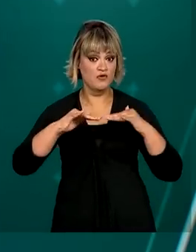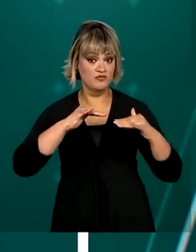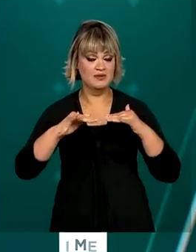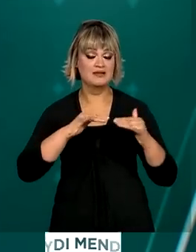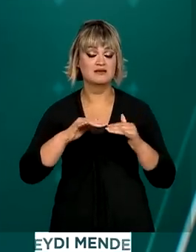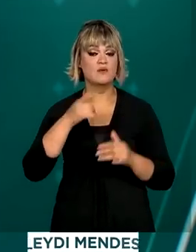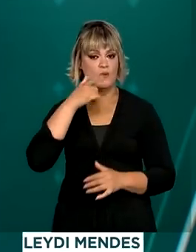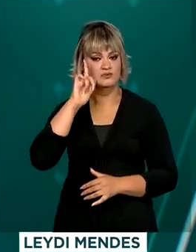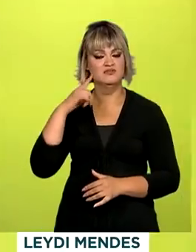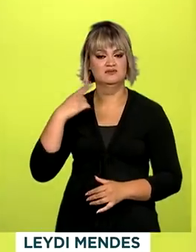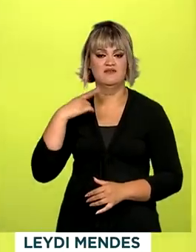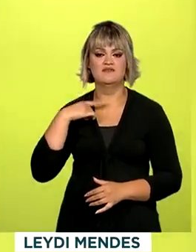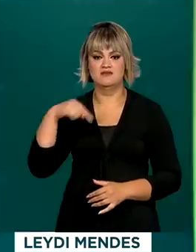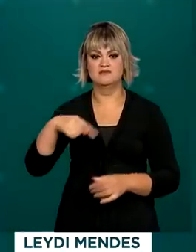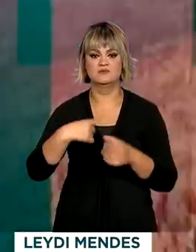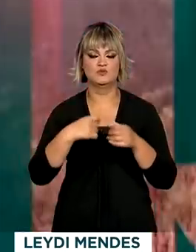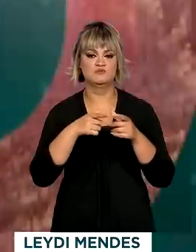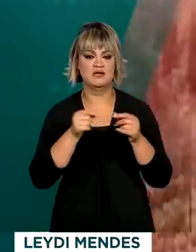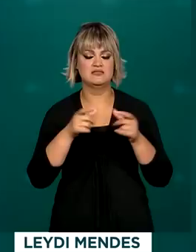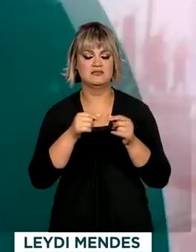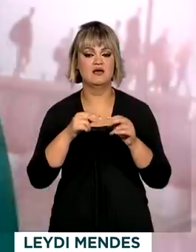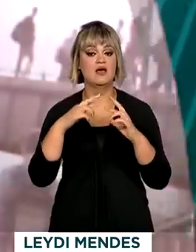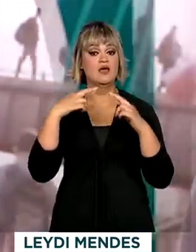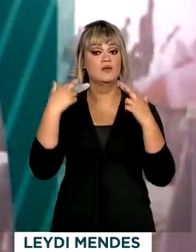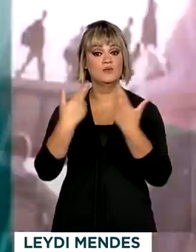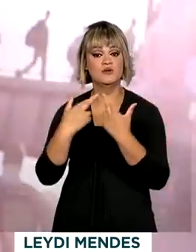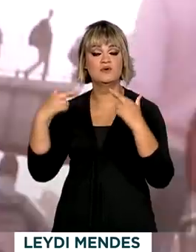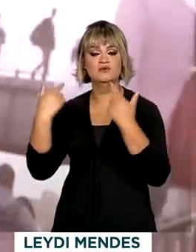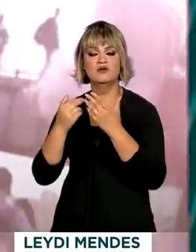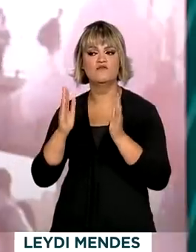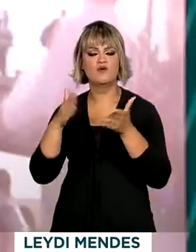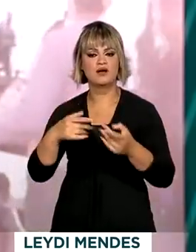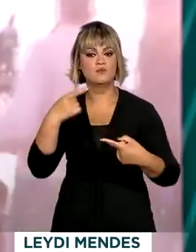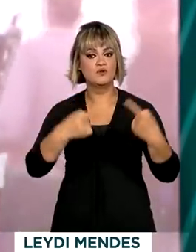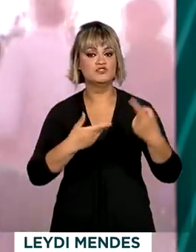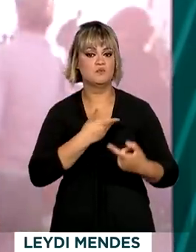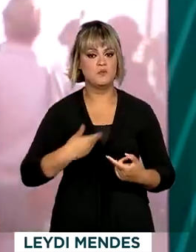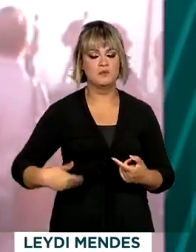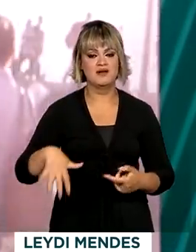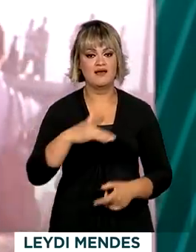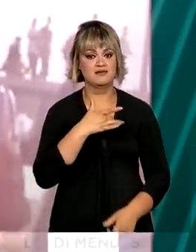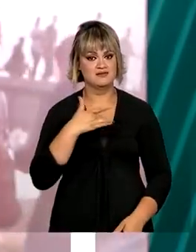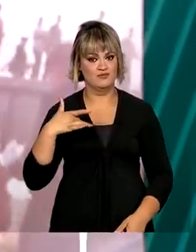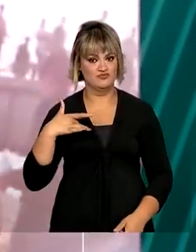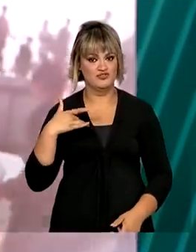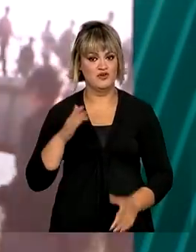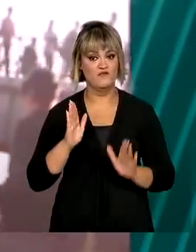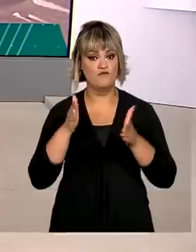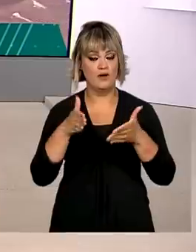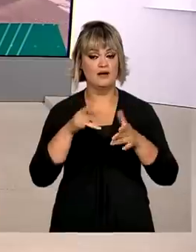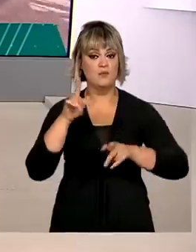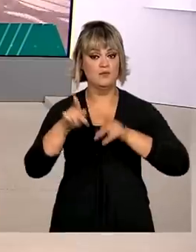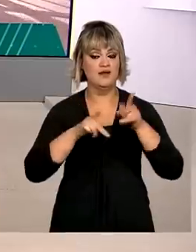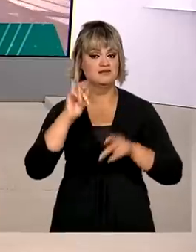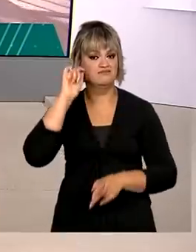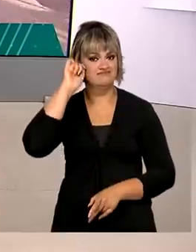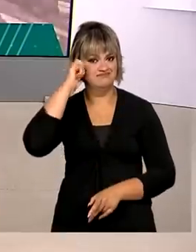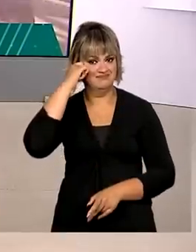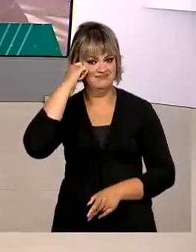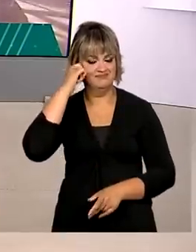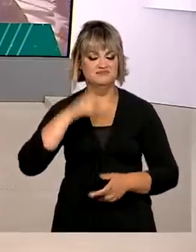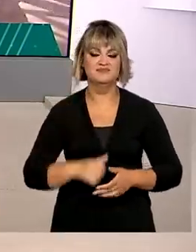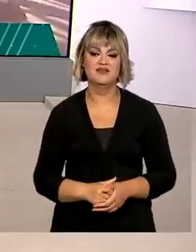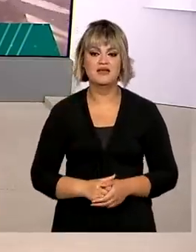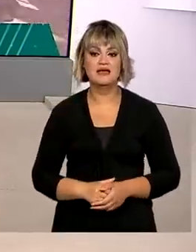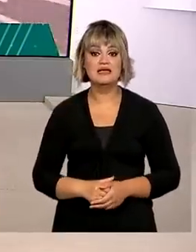nessa terça-feira em Brasília, com reuniões sobre políticas públicas de saúde para a população negra. E também